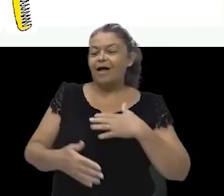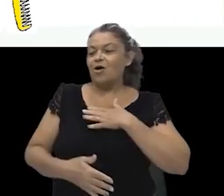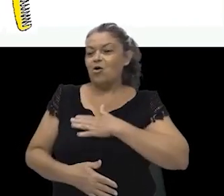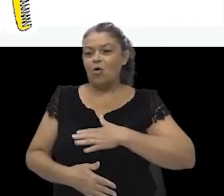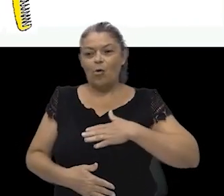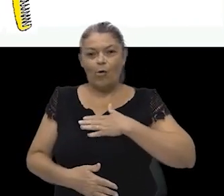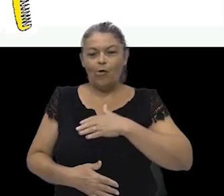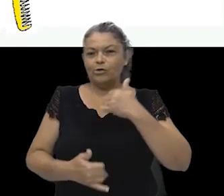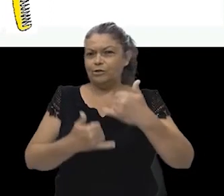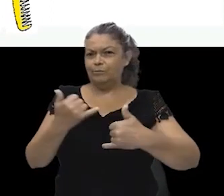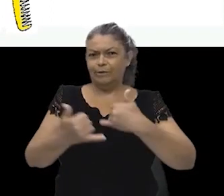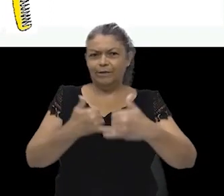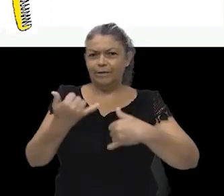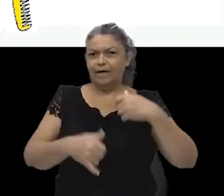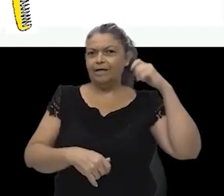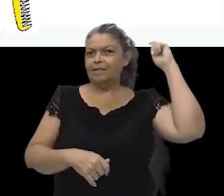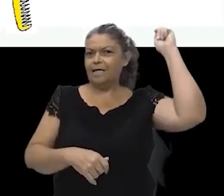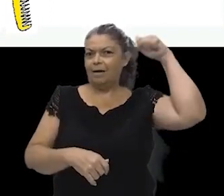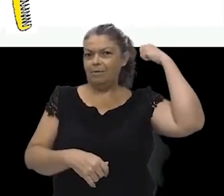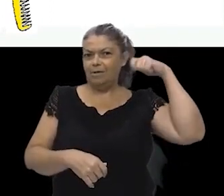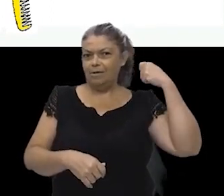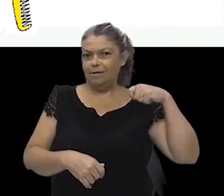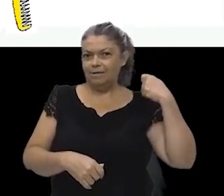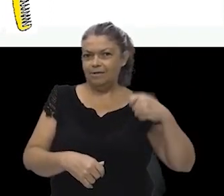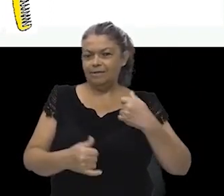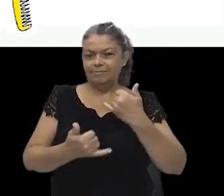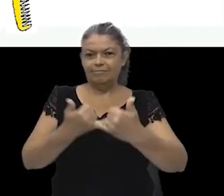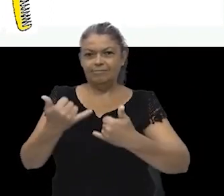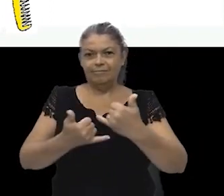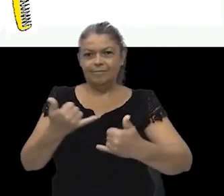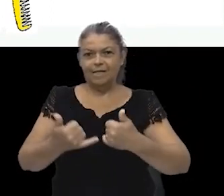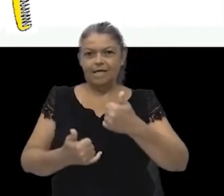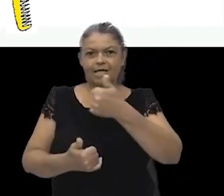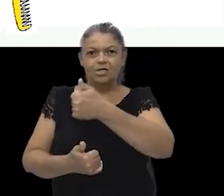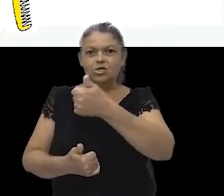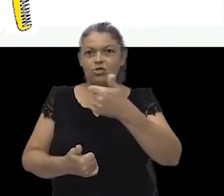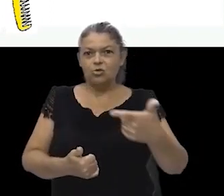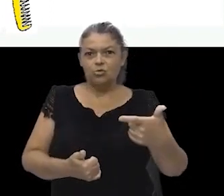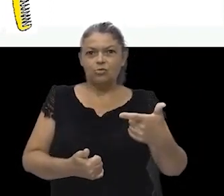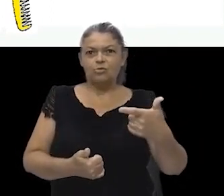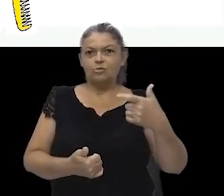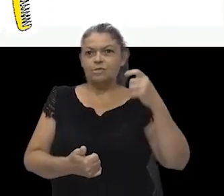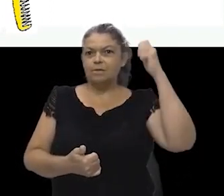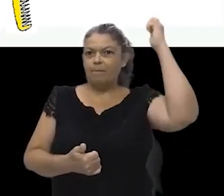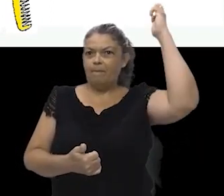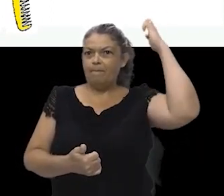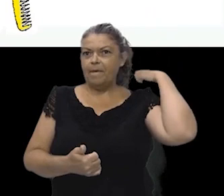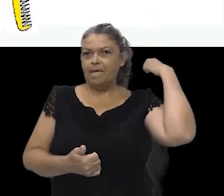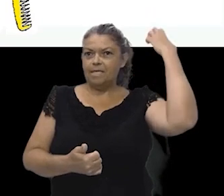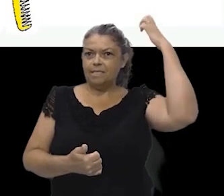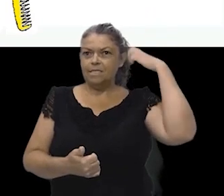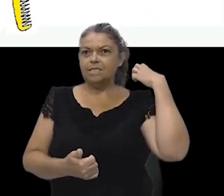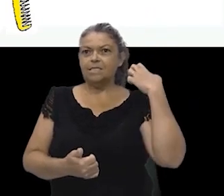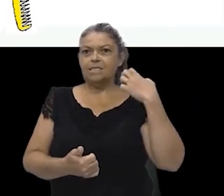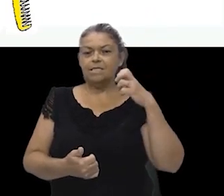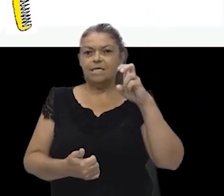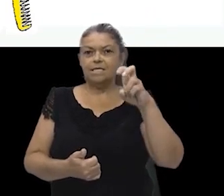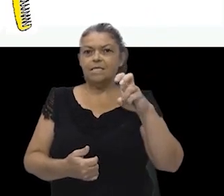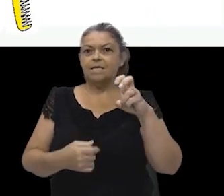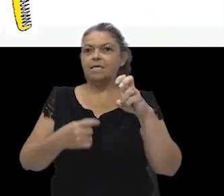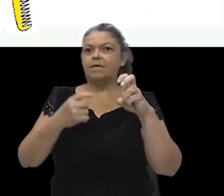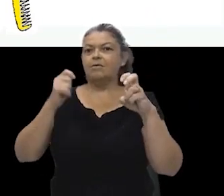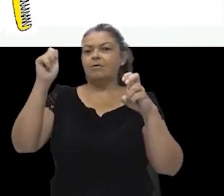de cabeleireira e tem uma coleção de 12 pentes coloridos, 5 vermelhos, 3 azuis